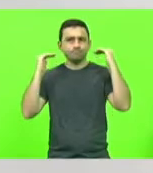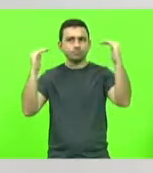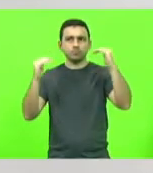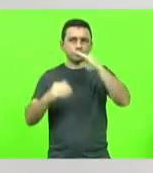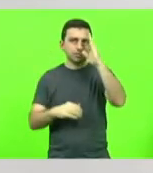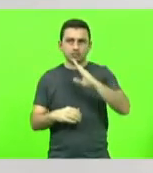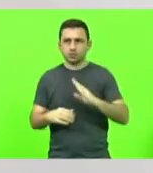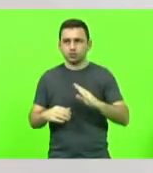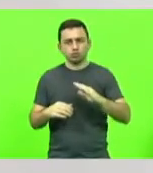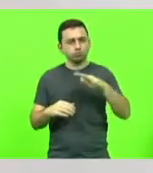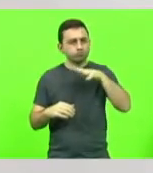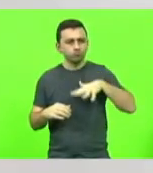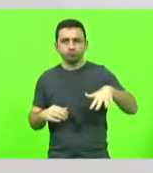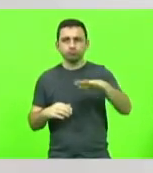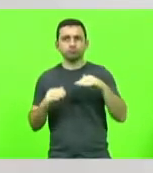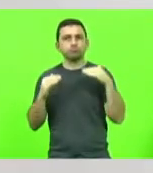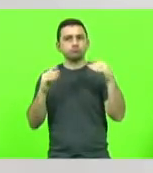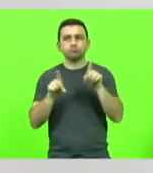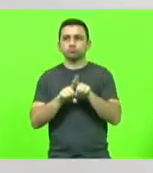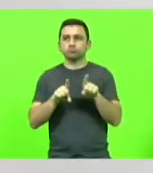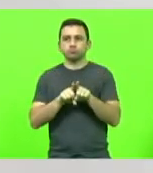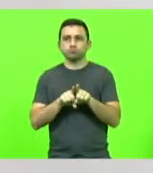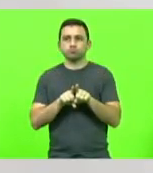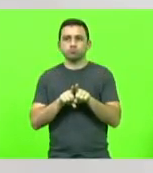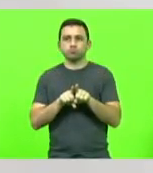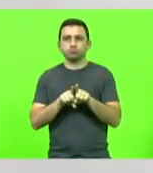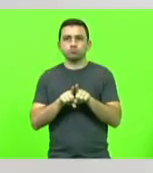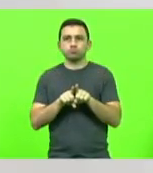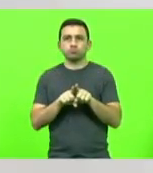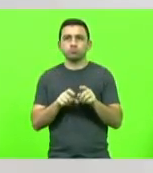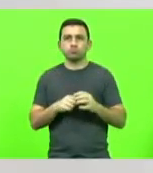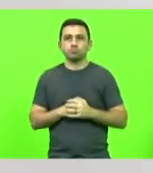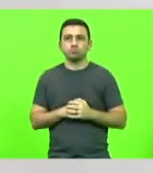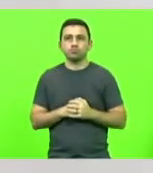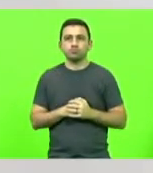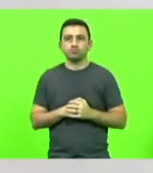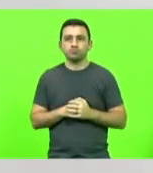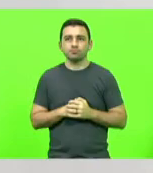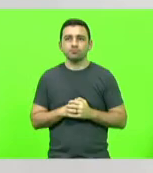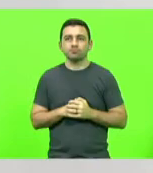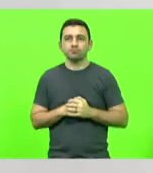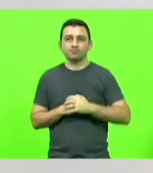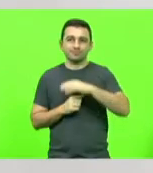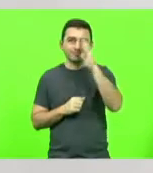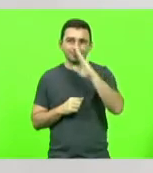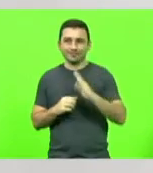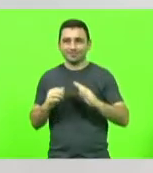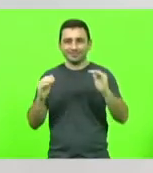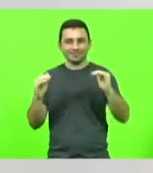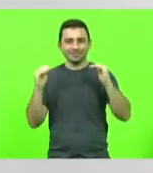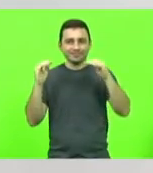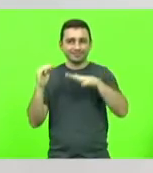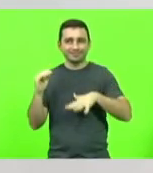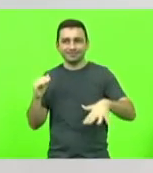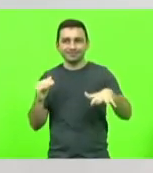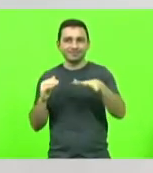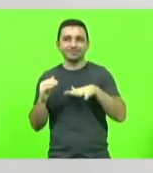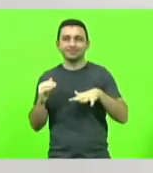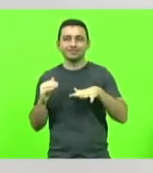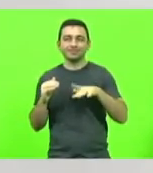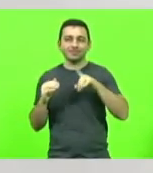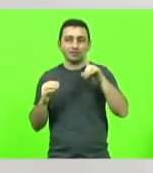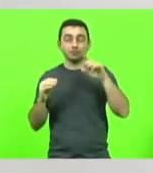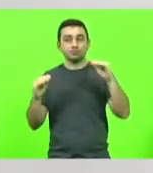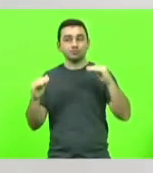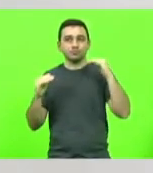acima de todos e Deus acima... Desculpa. Brasil acima de todos e Deus acima de